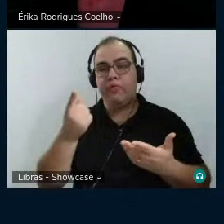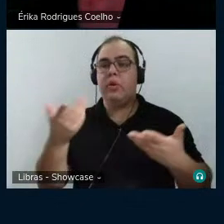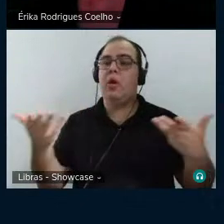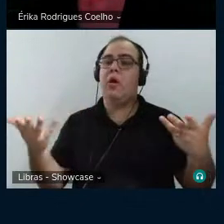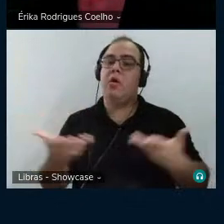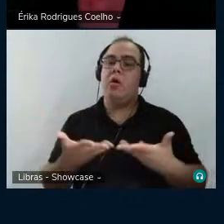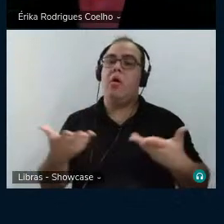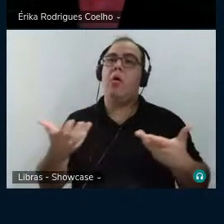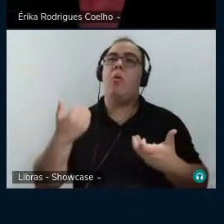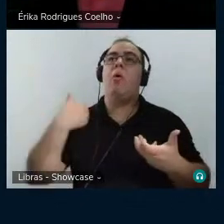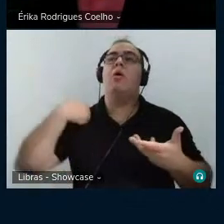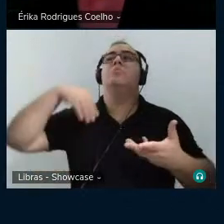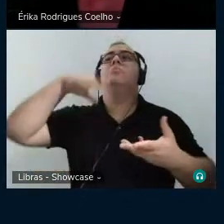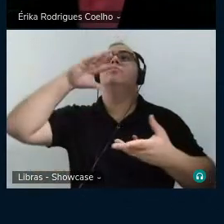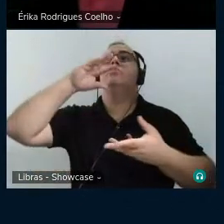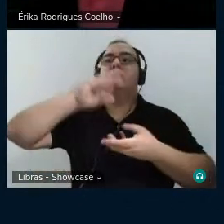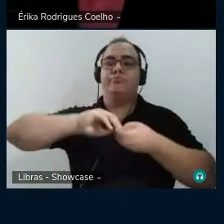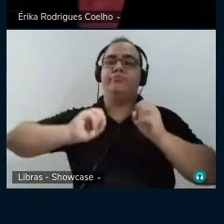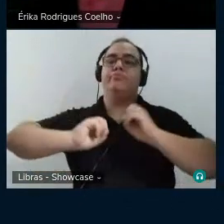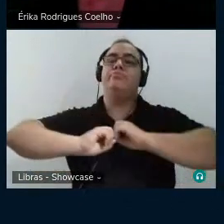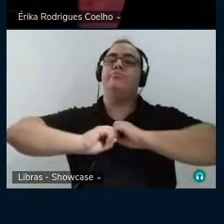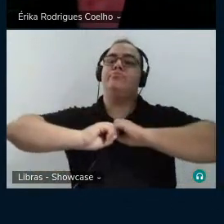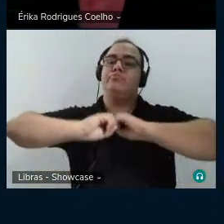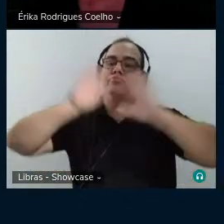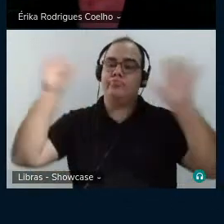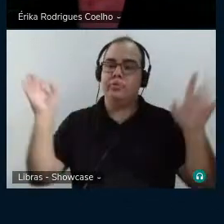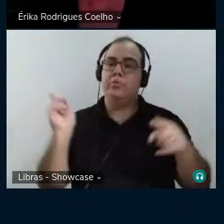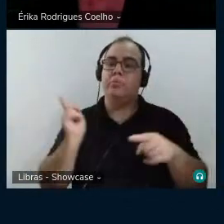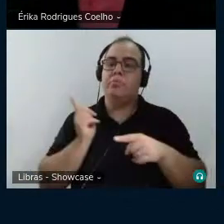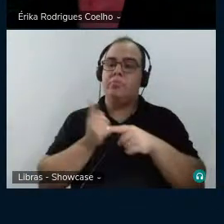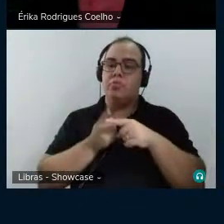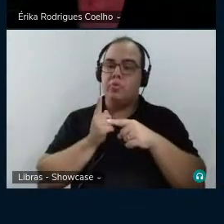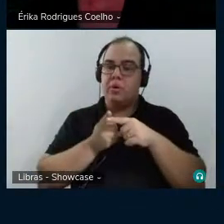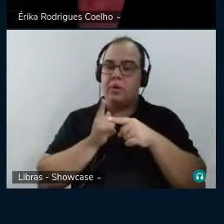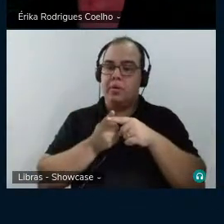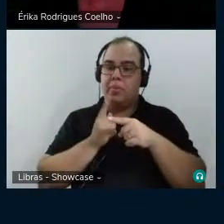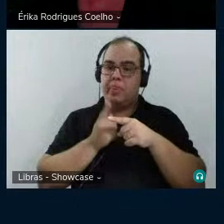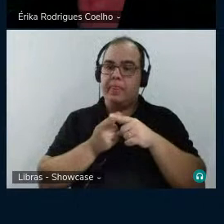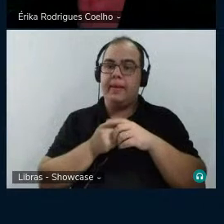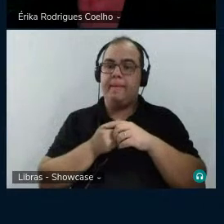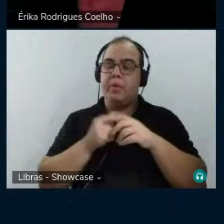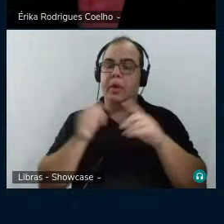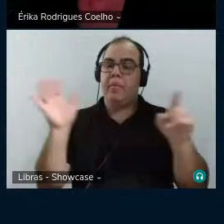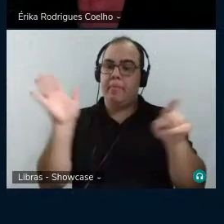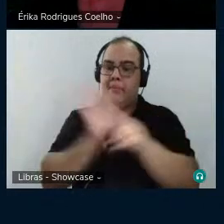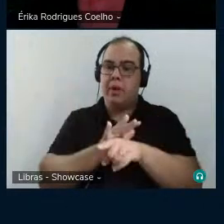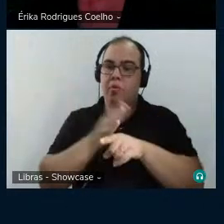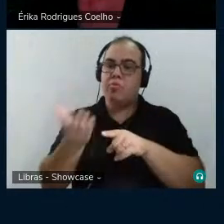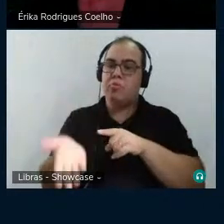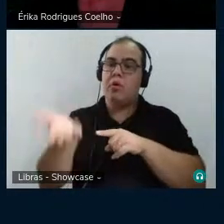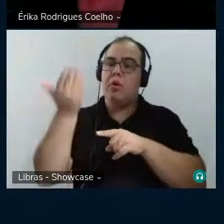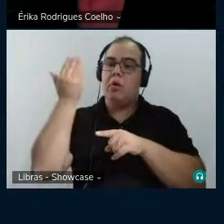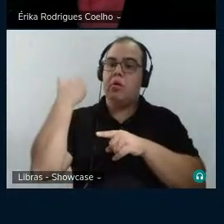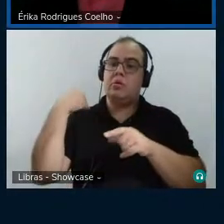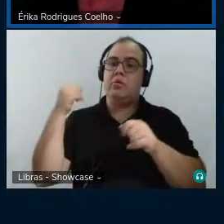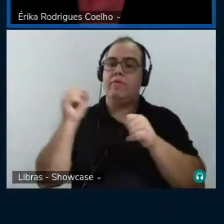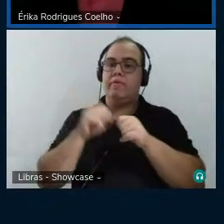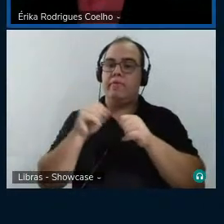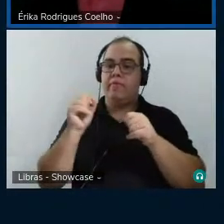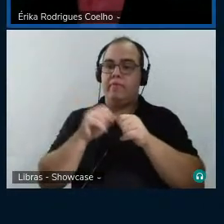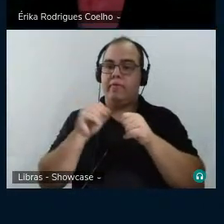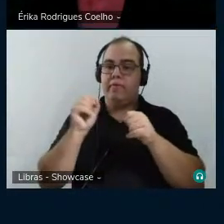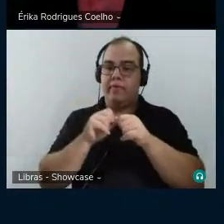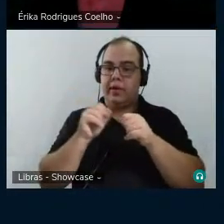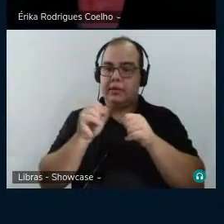eu acho que esclareceu bem, porque eu, a pergunta que eu havia inclusive pensado em fazer